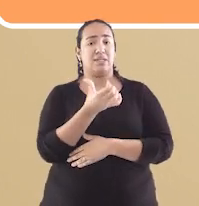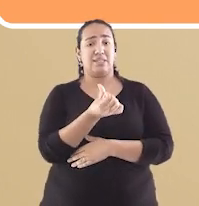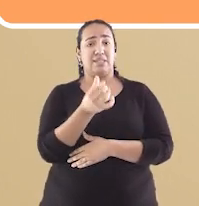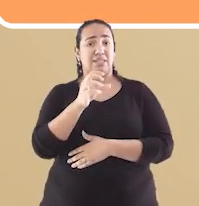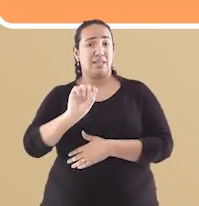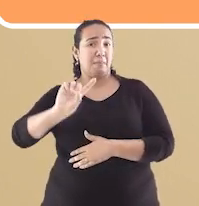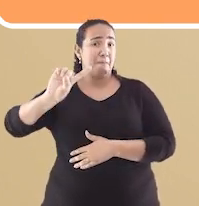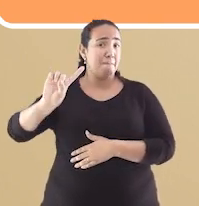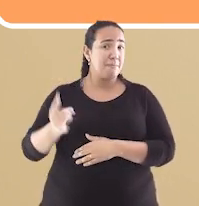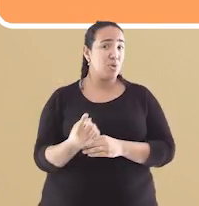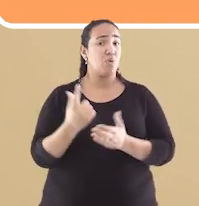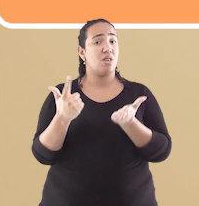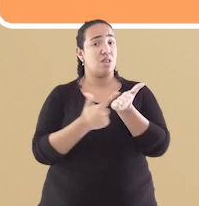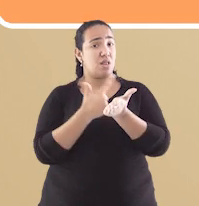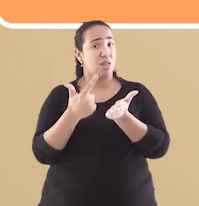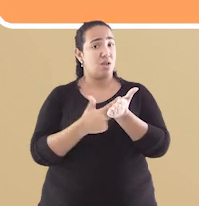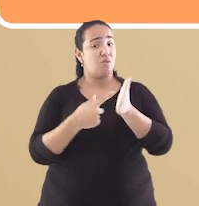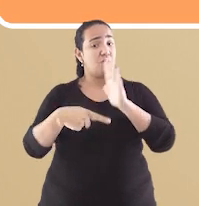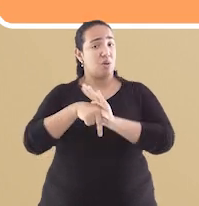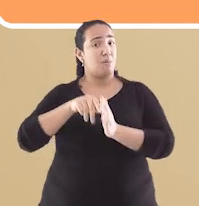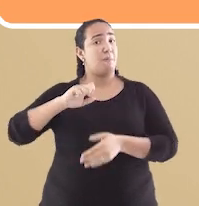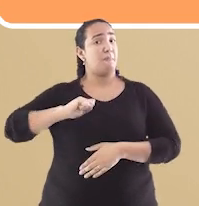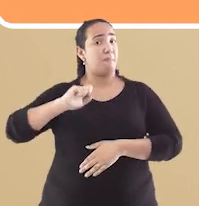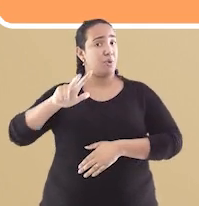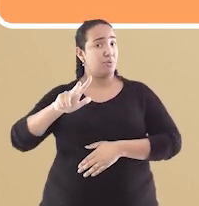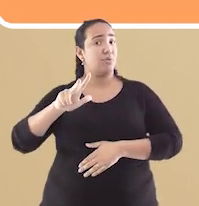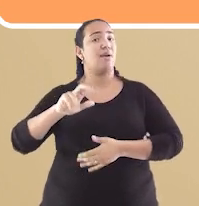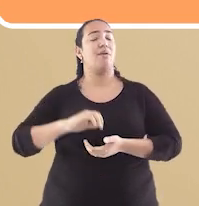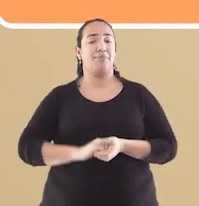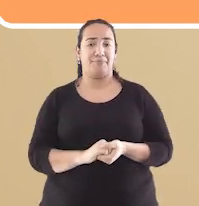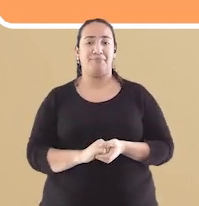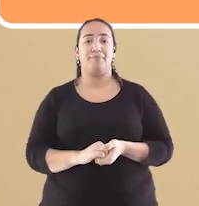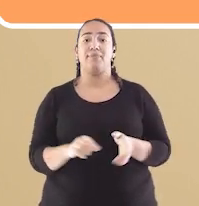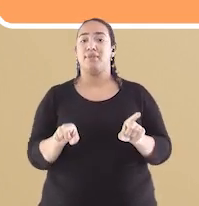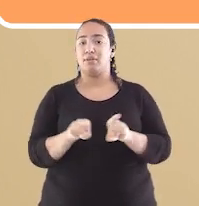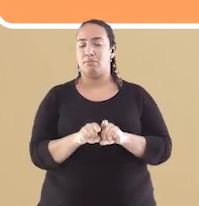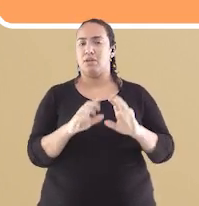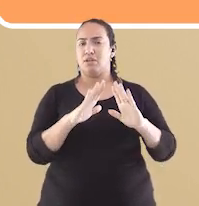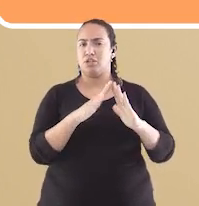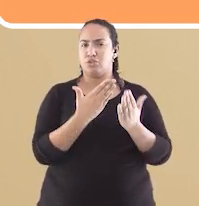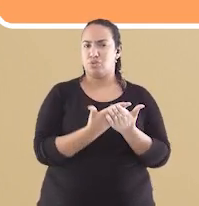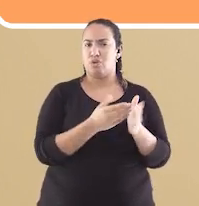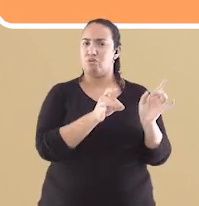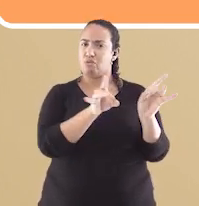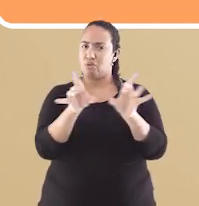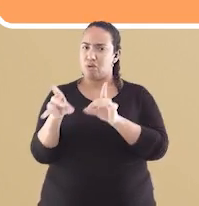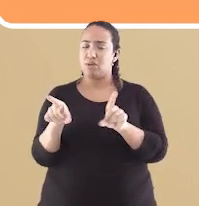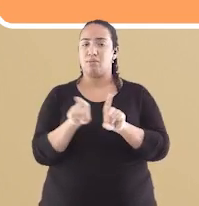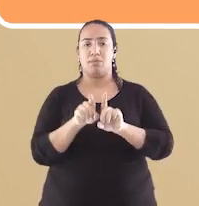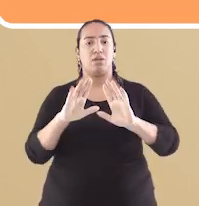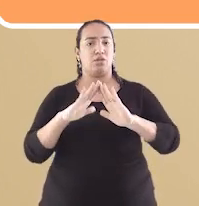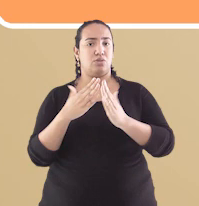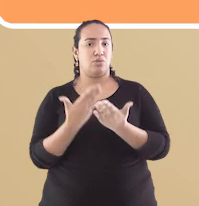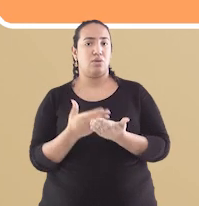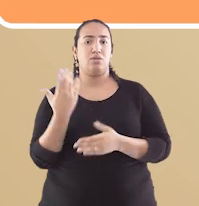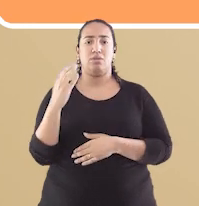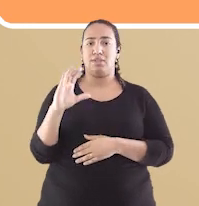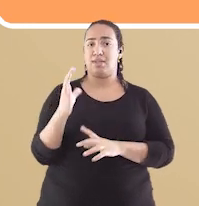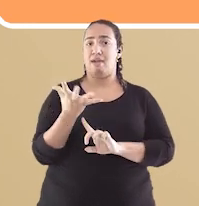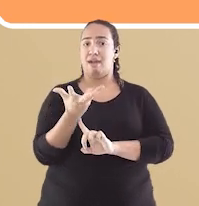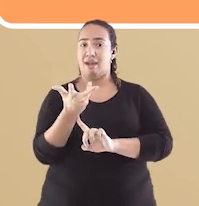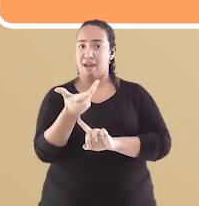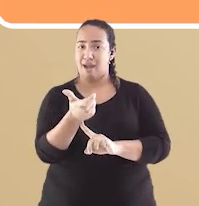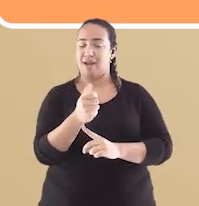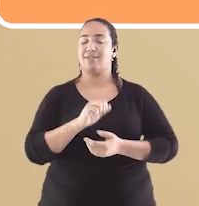mil livros trazidos por Dom João de Portugal. Além das escolas de comércio e a Escola Real de Ciências, Artes e